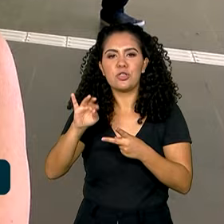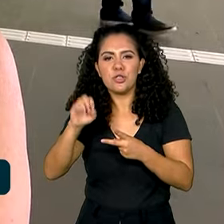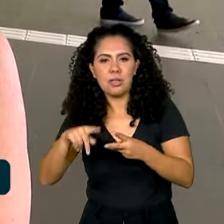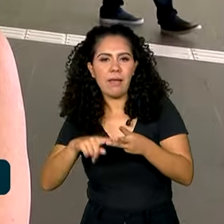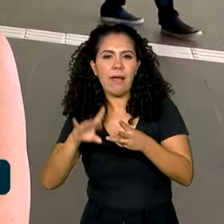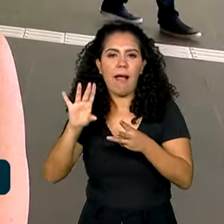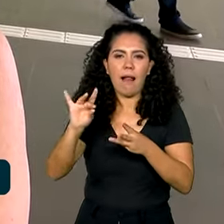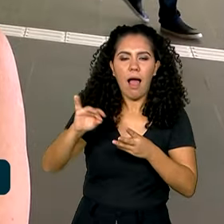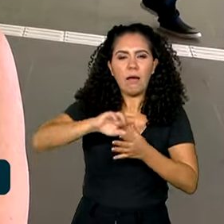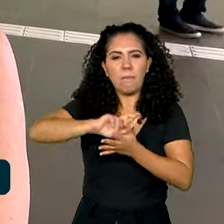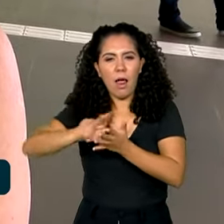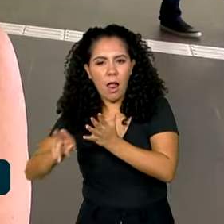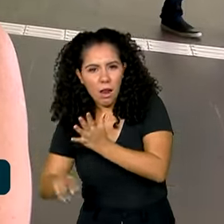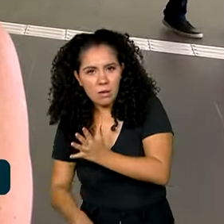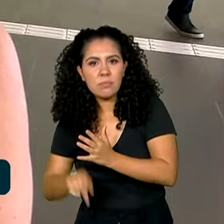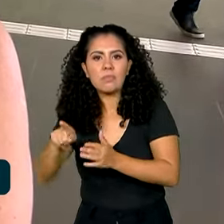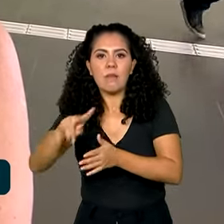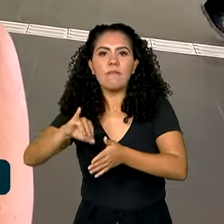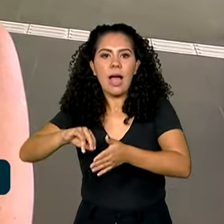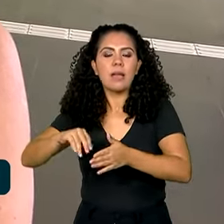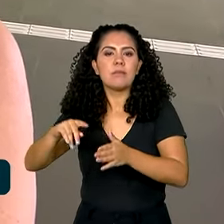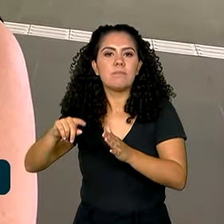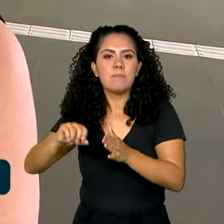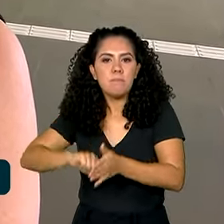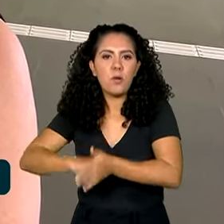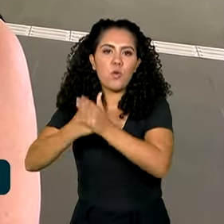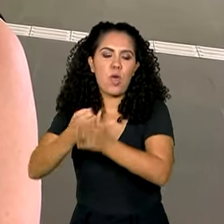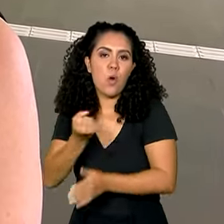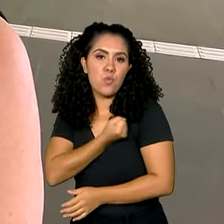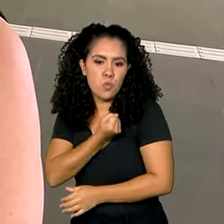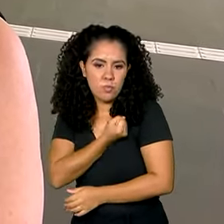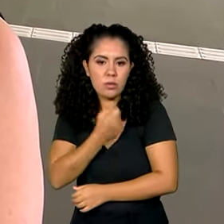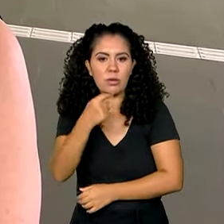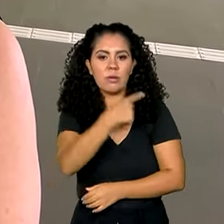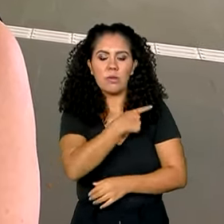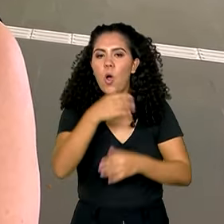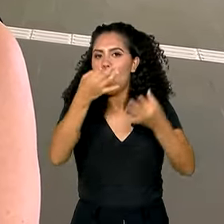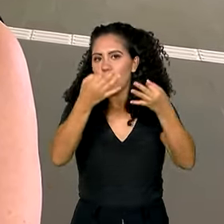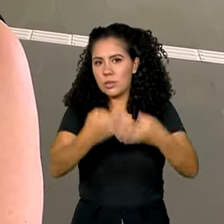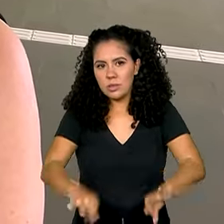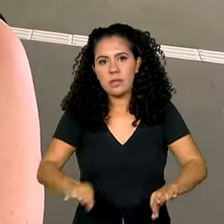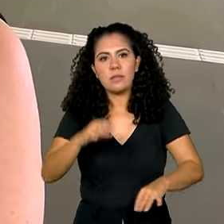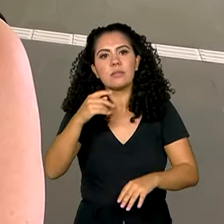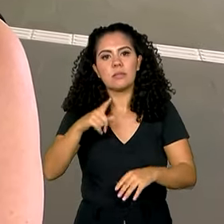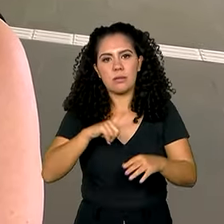Certamente é algo que vai minimizar os prejuízos que as pessoas vão ter com a perda do celular.